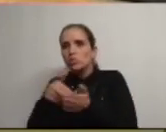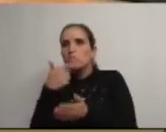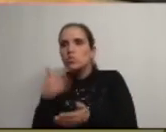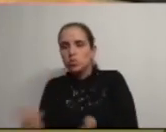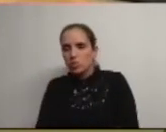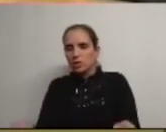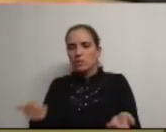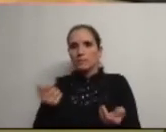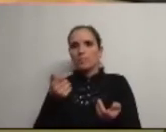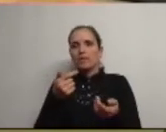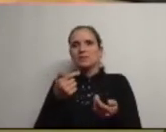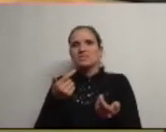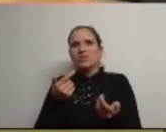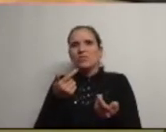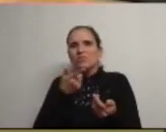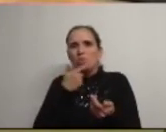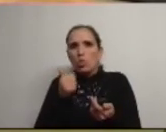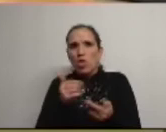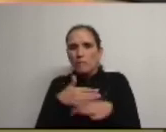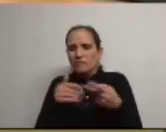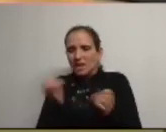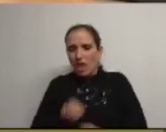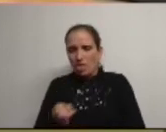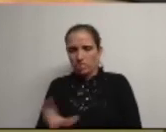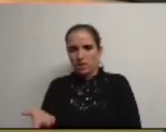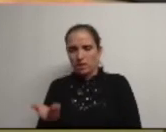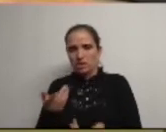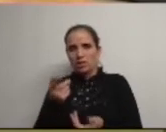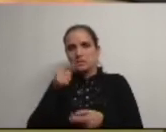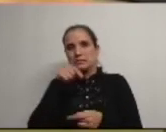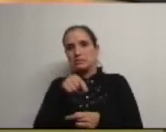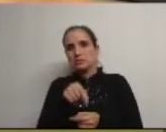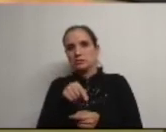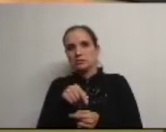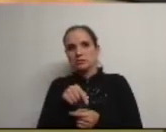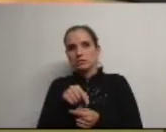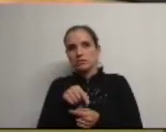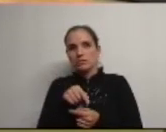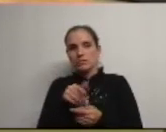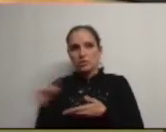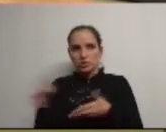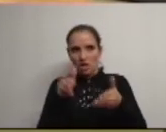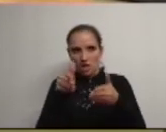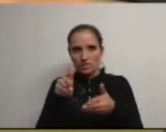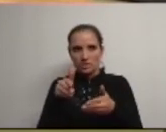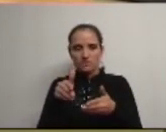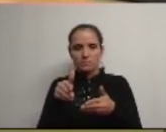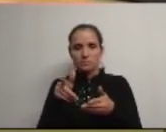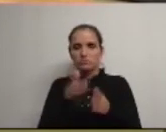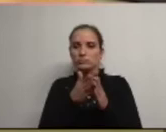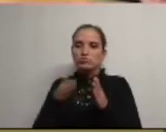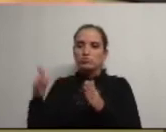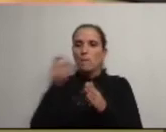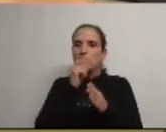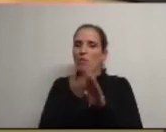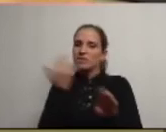colocar nenhuma qualquer intervenção ali naquela via com esta estrada com este desvio nós poderemos